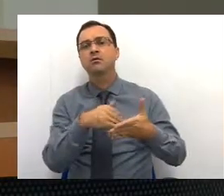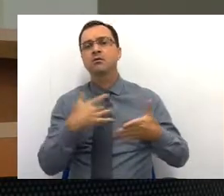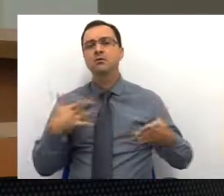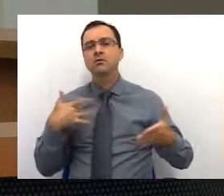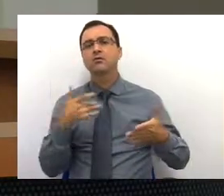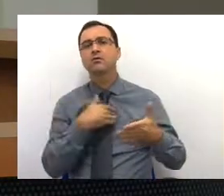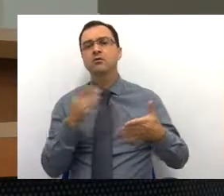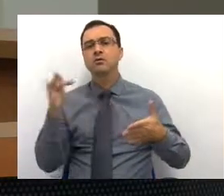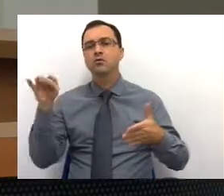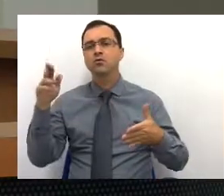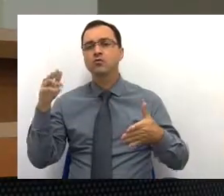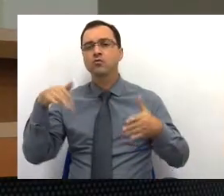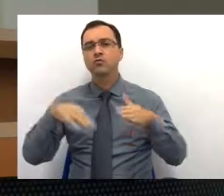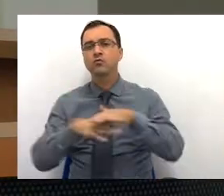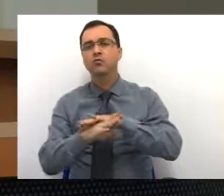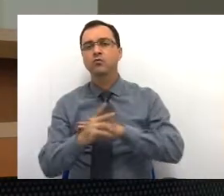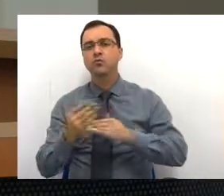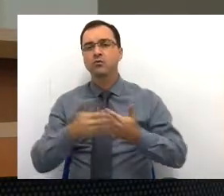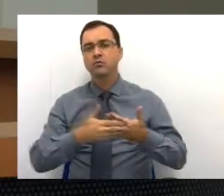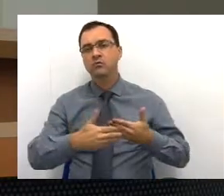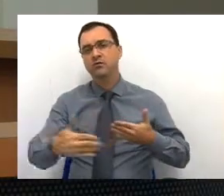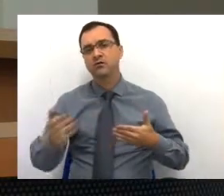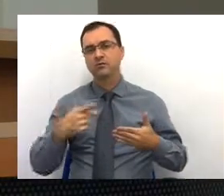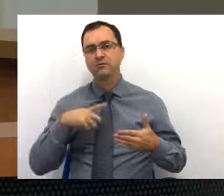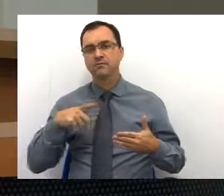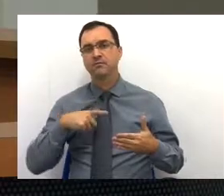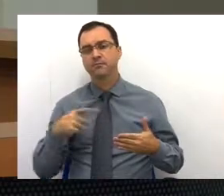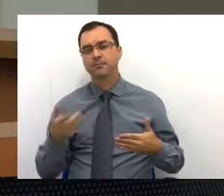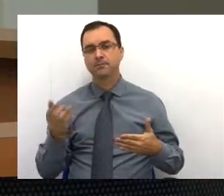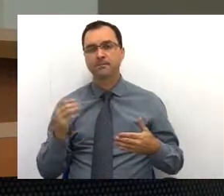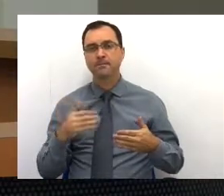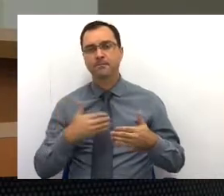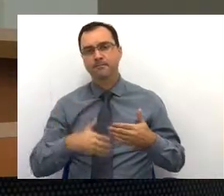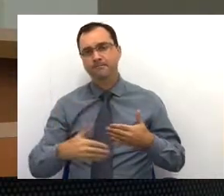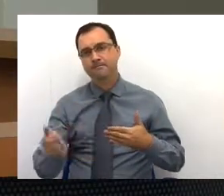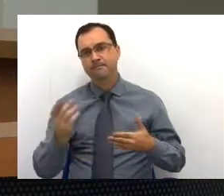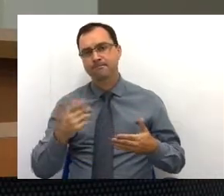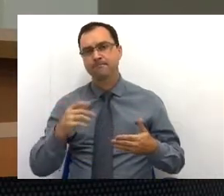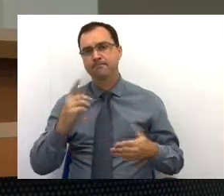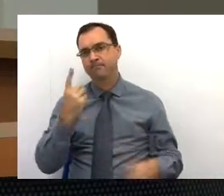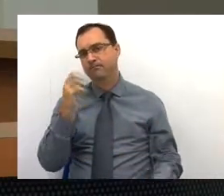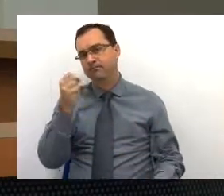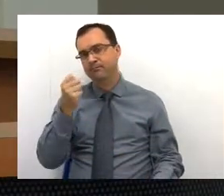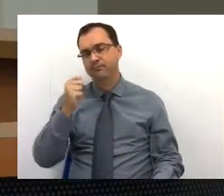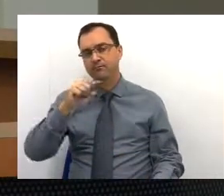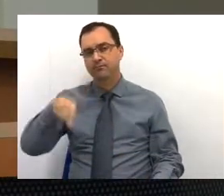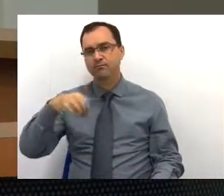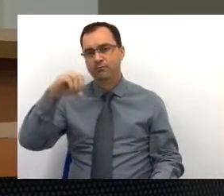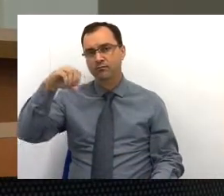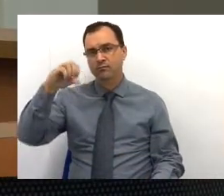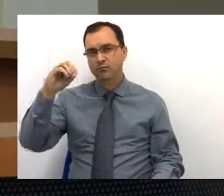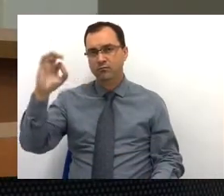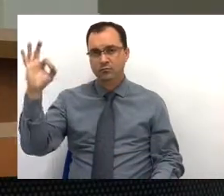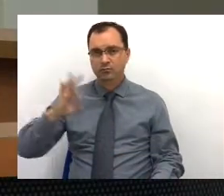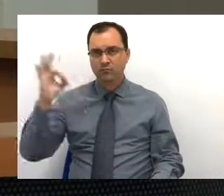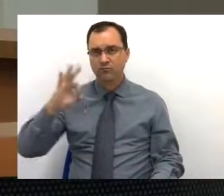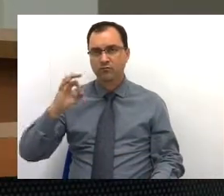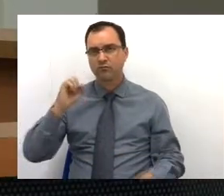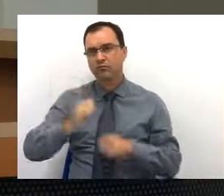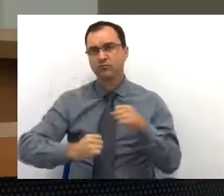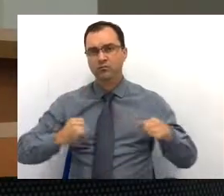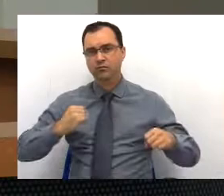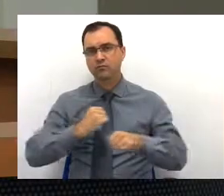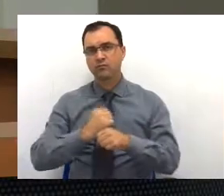Fundo Municipal de Saúde, desse período. Então, temos ali, partindo de 18,90% em 2007,